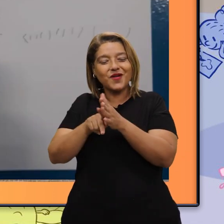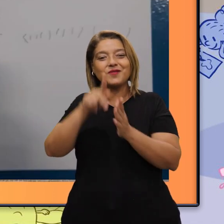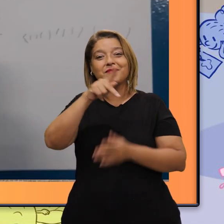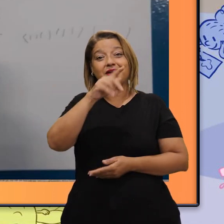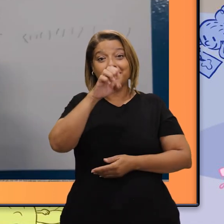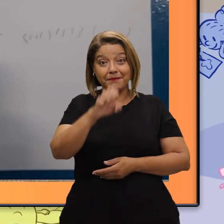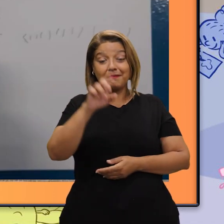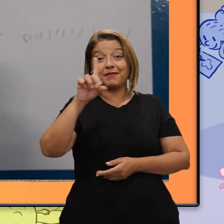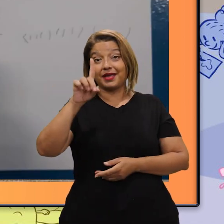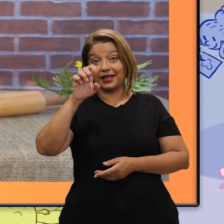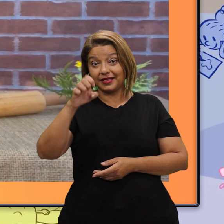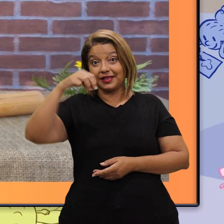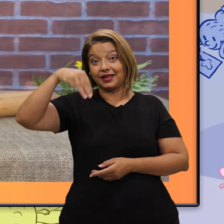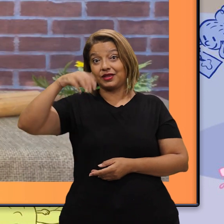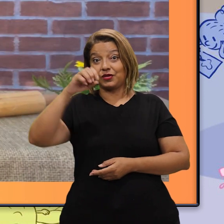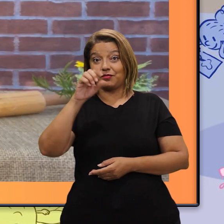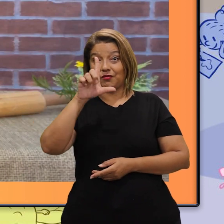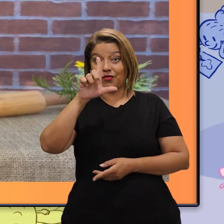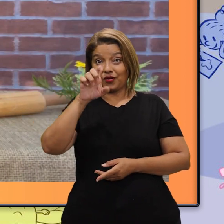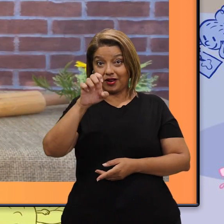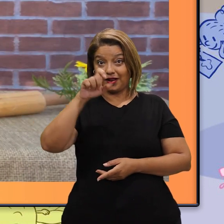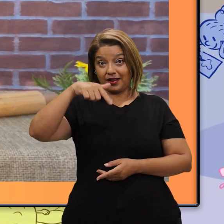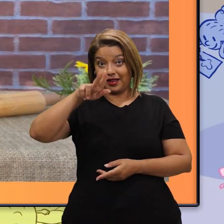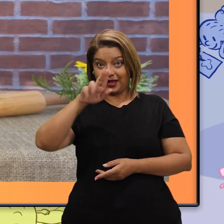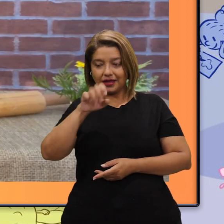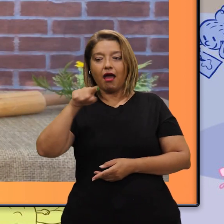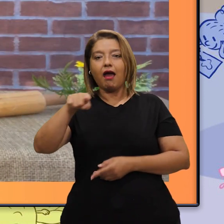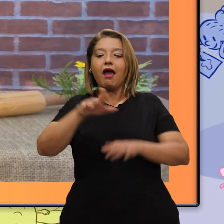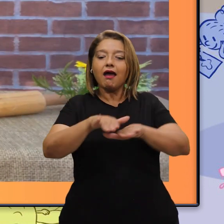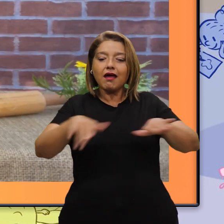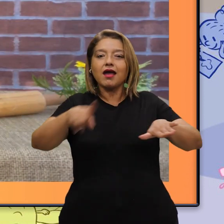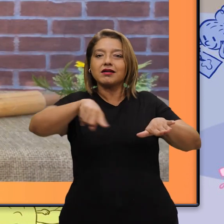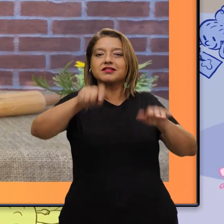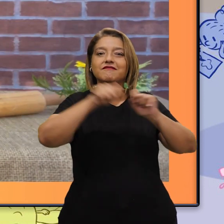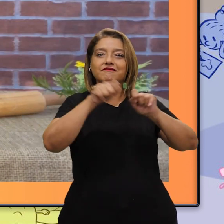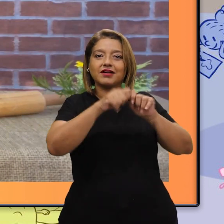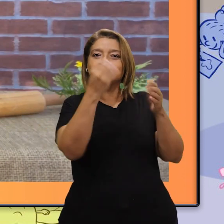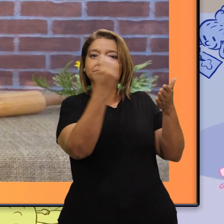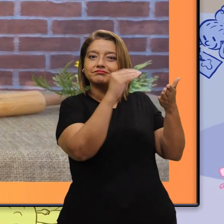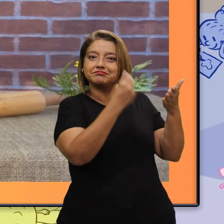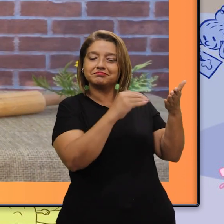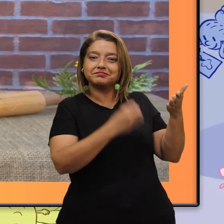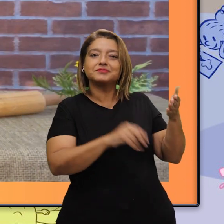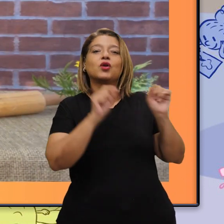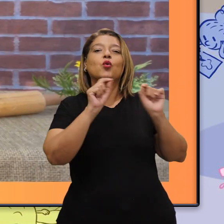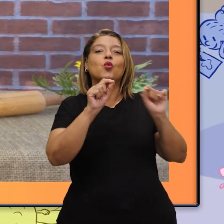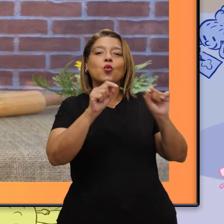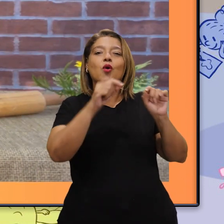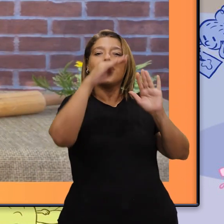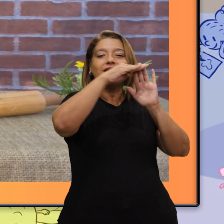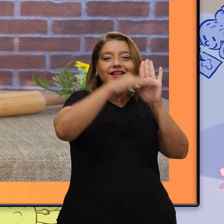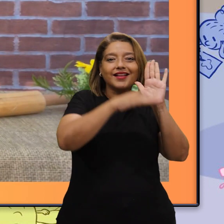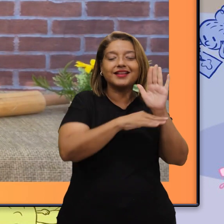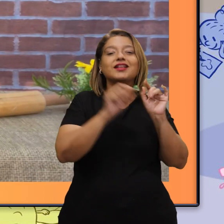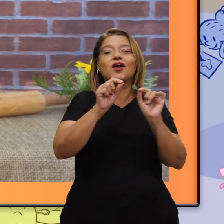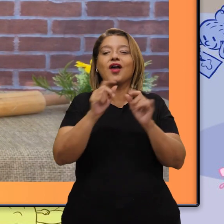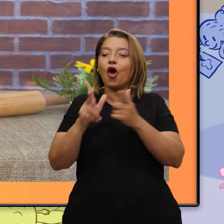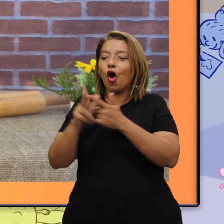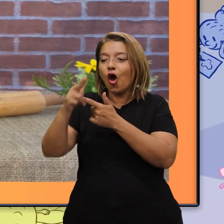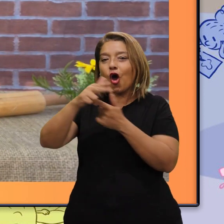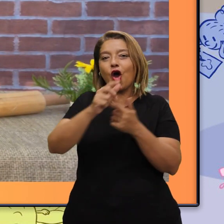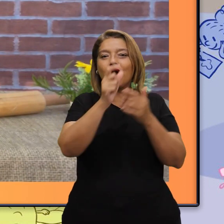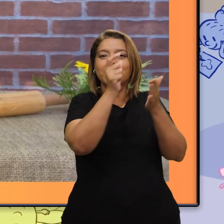em que as crianças fizeram essa lista através da colagem dos